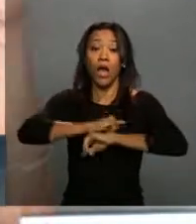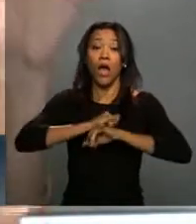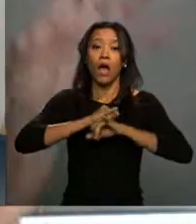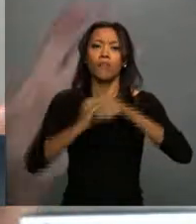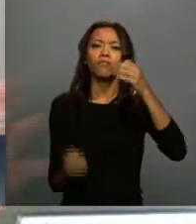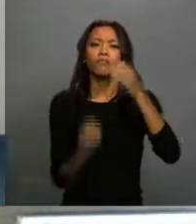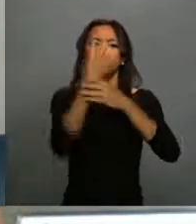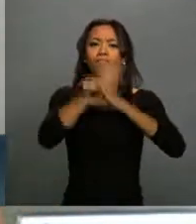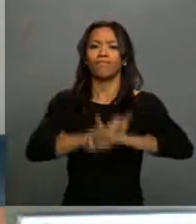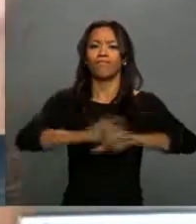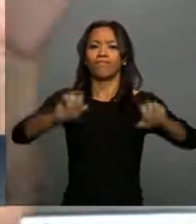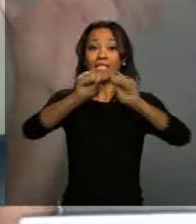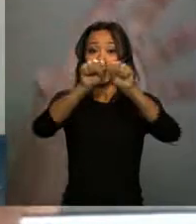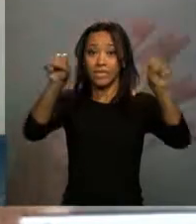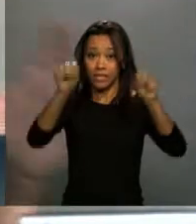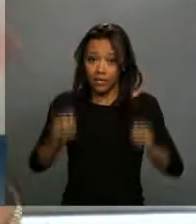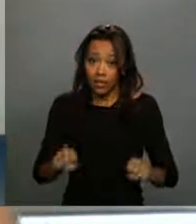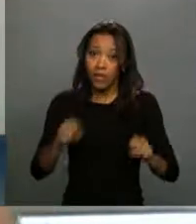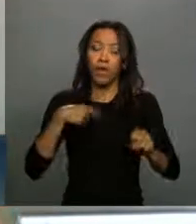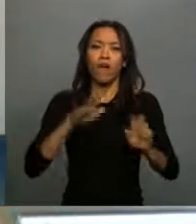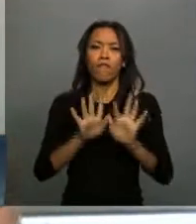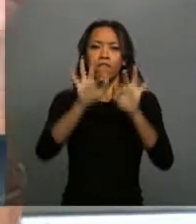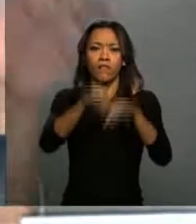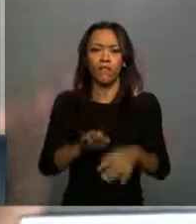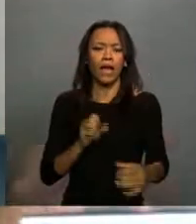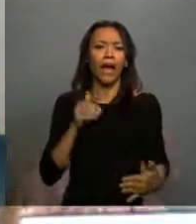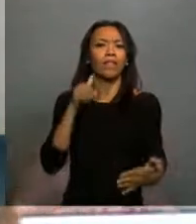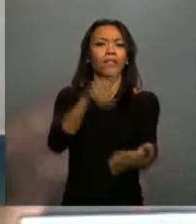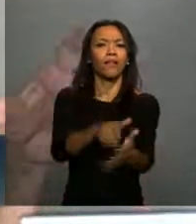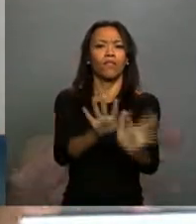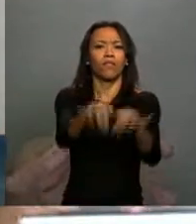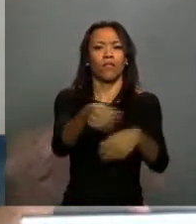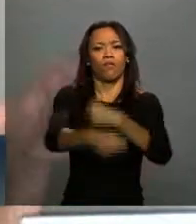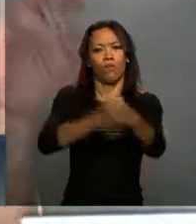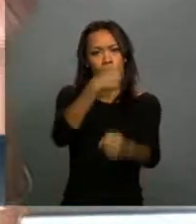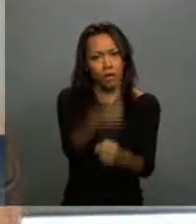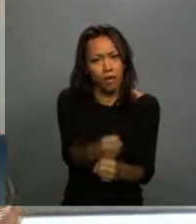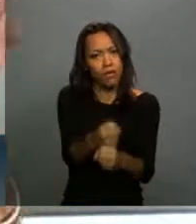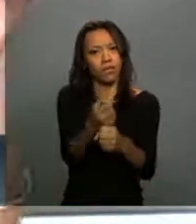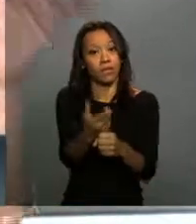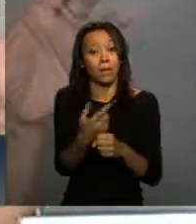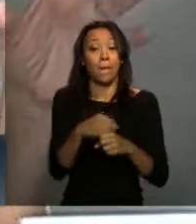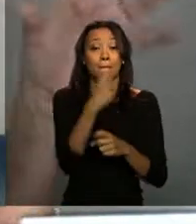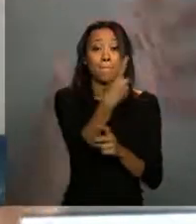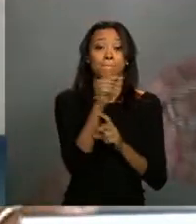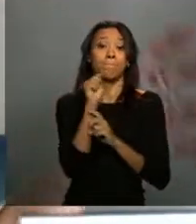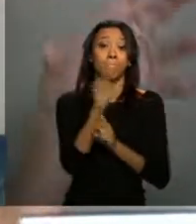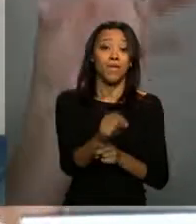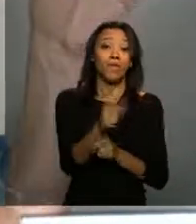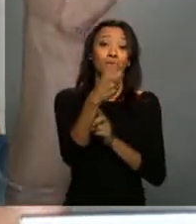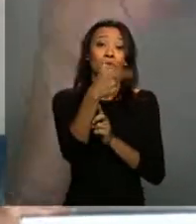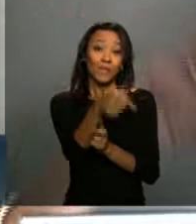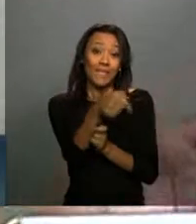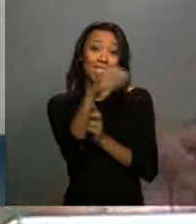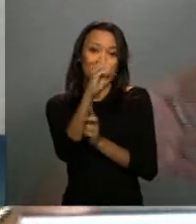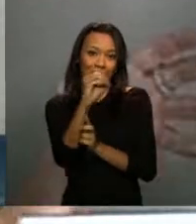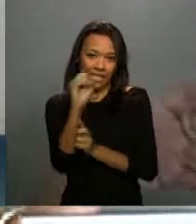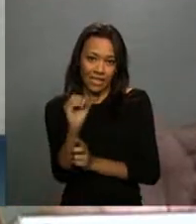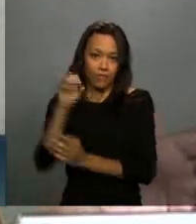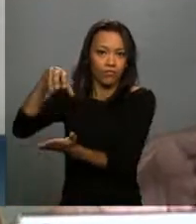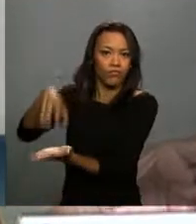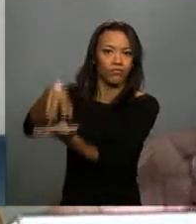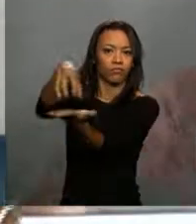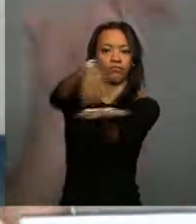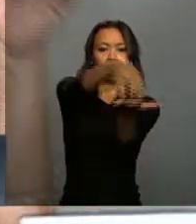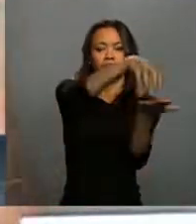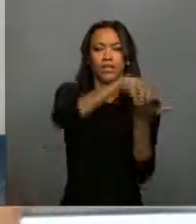sistema maior que ficará pronto até o final do ano. É o módulo das agências. Então, são 1.700 agências que podem passar a utilizar o